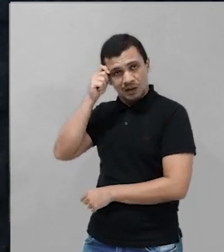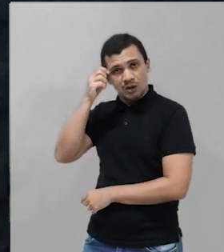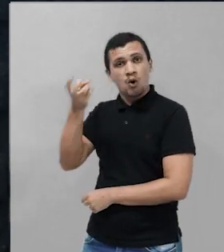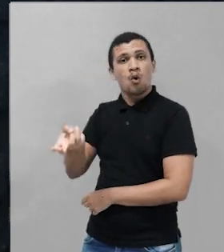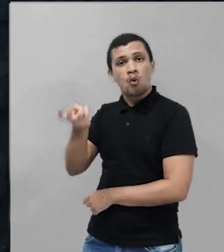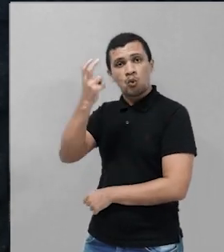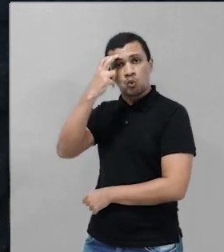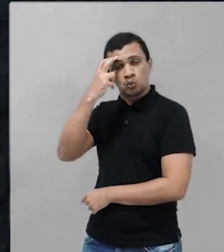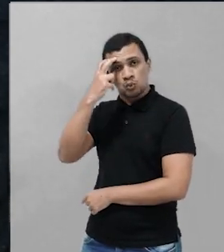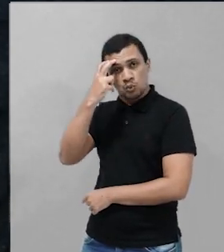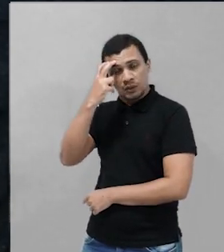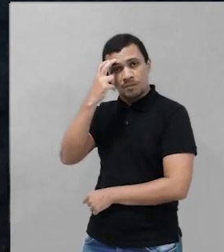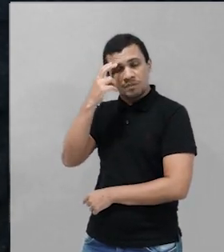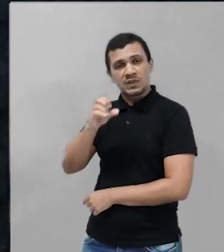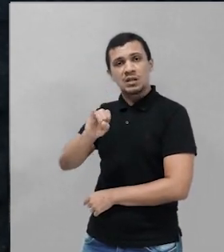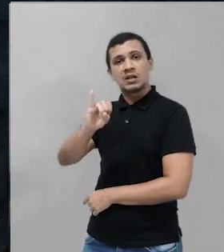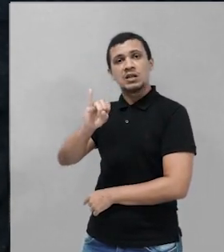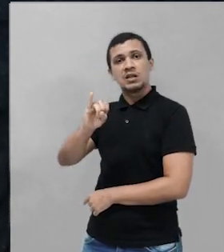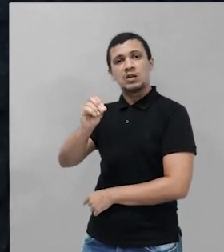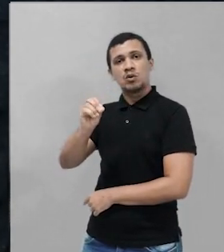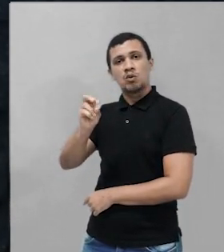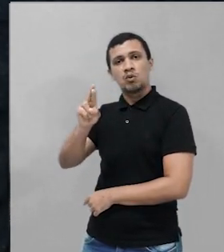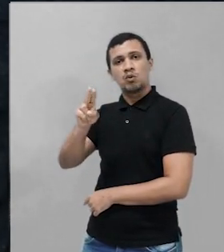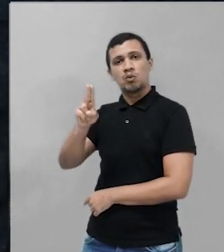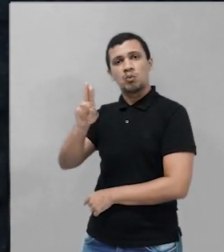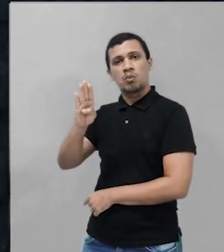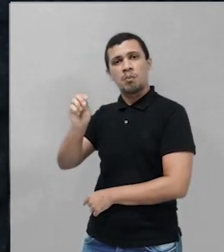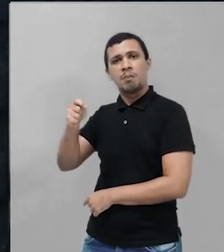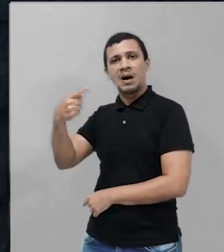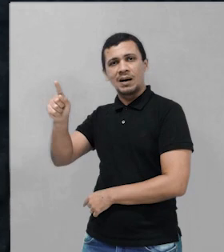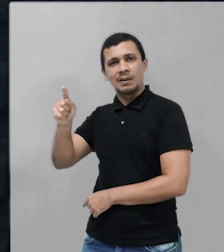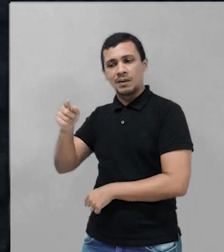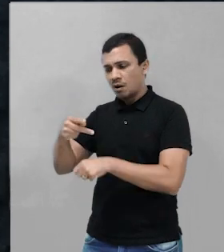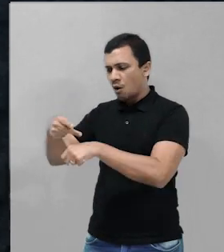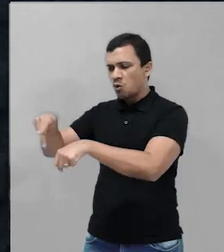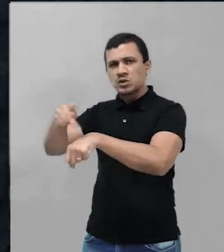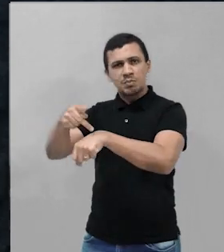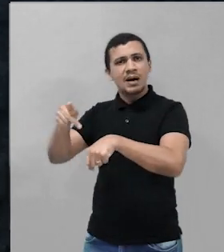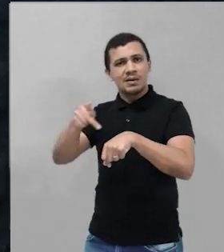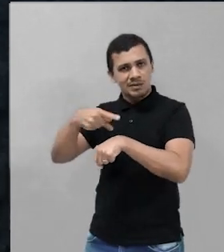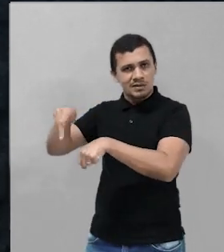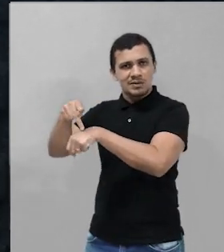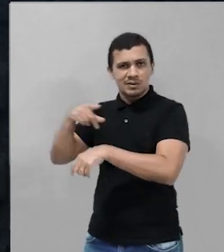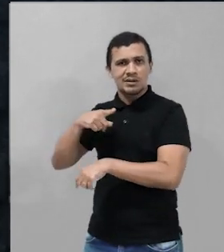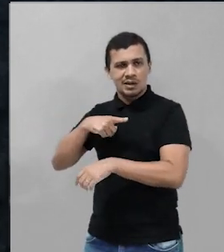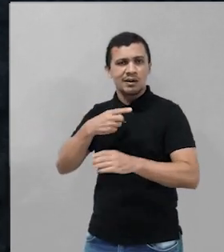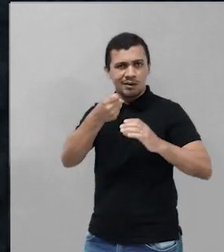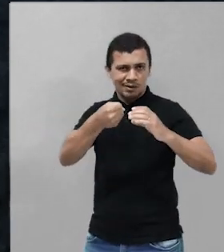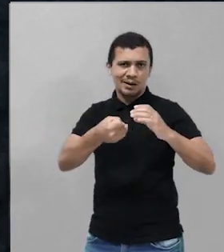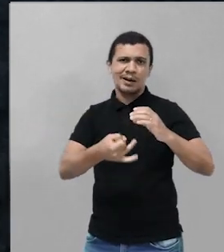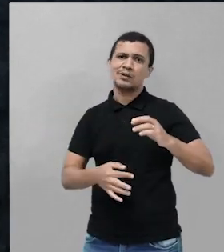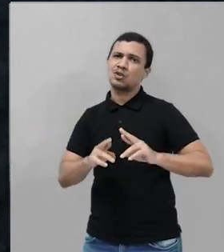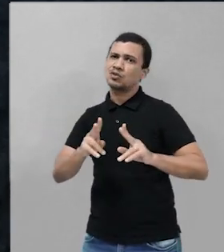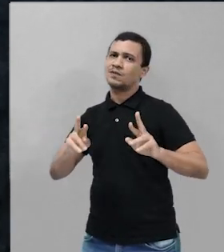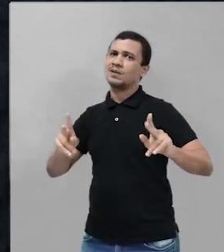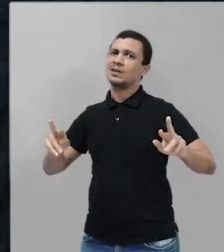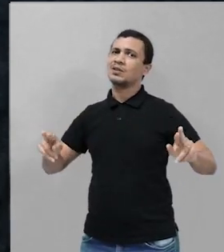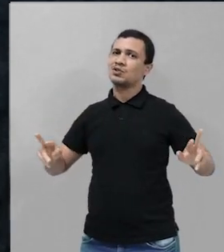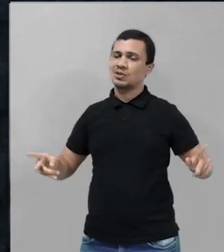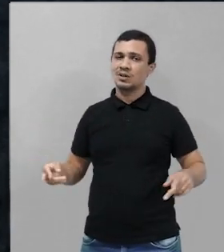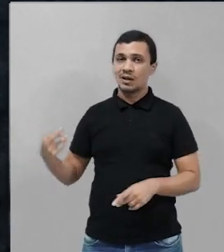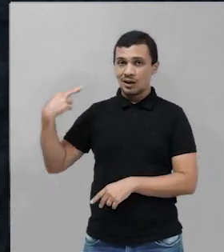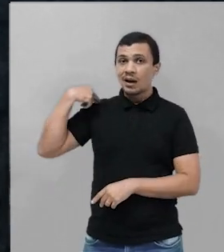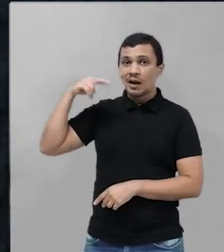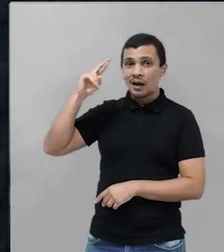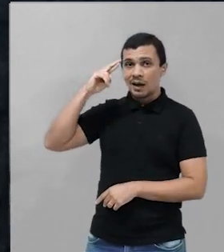Você tem uma série de países africanos e cada um deles tem uma característica diferente. Então, de maneira geral, as religiões de